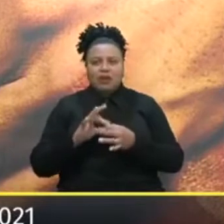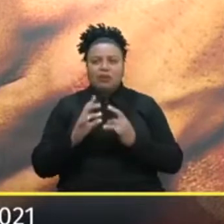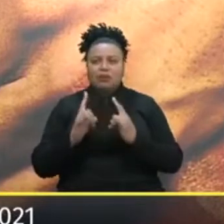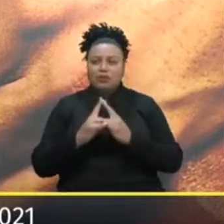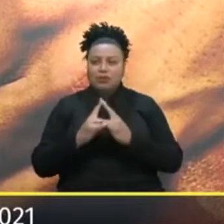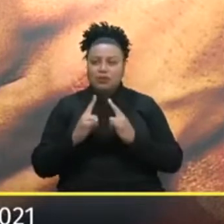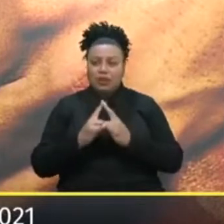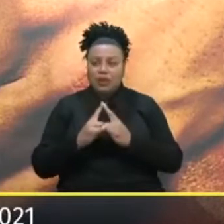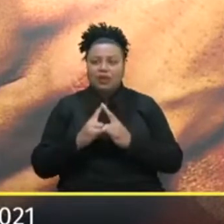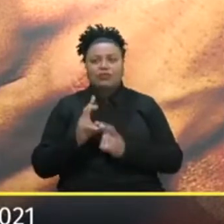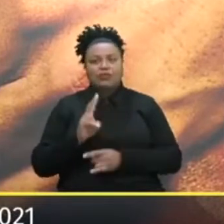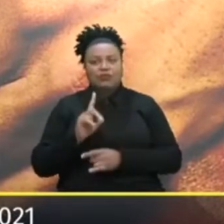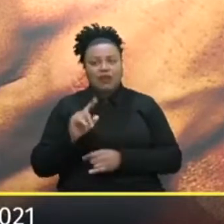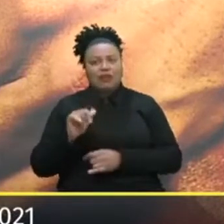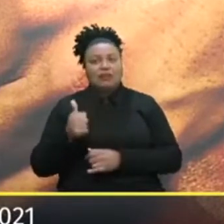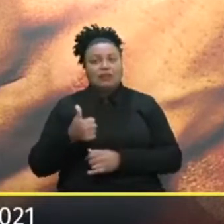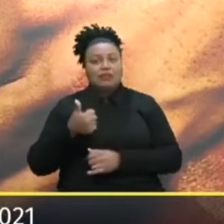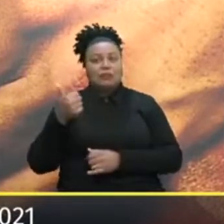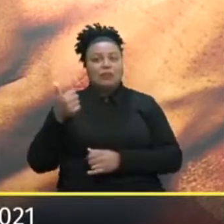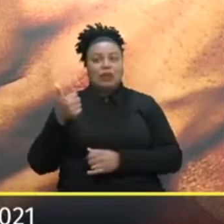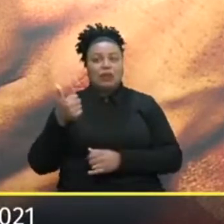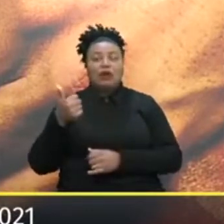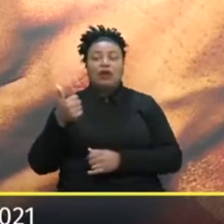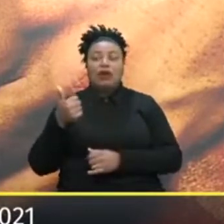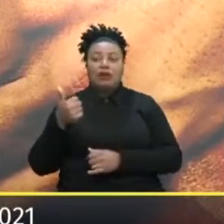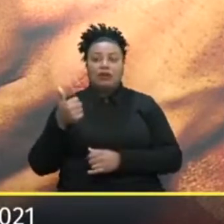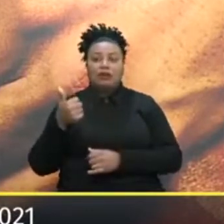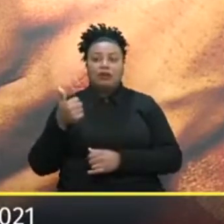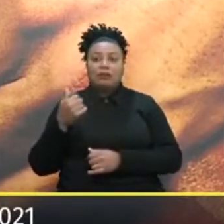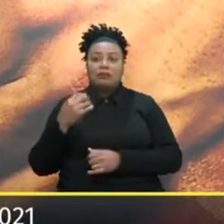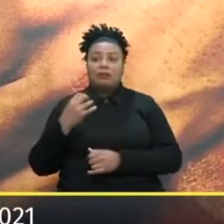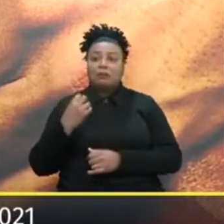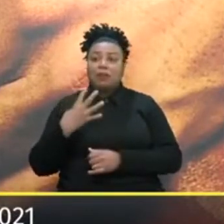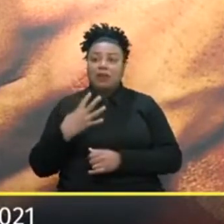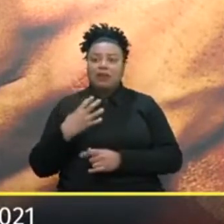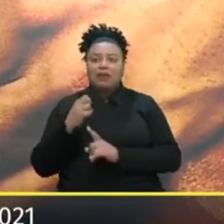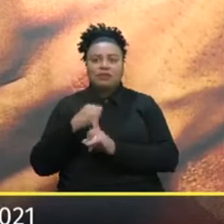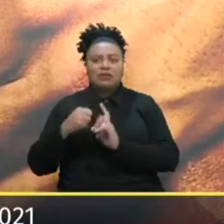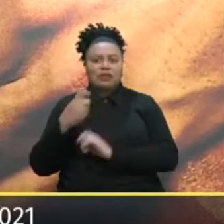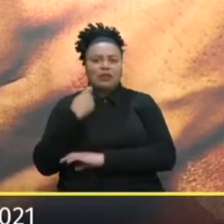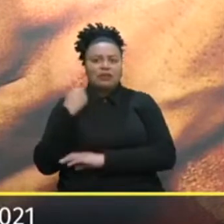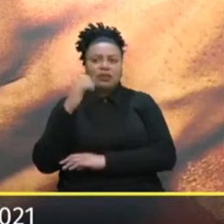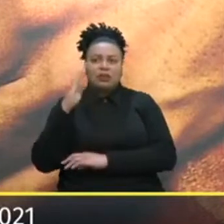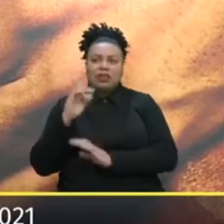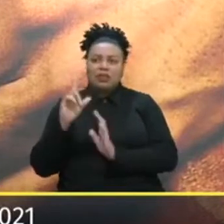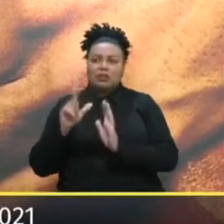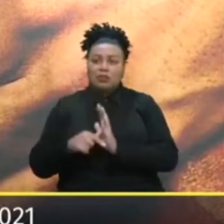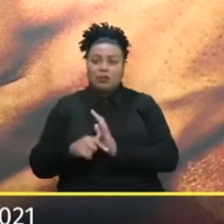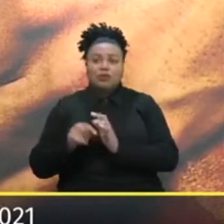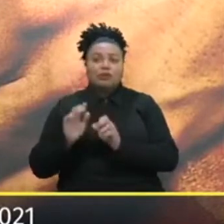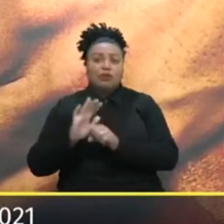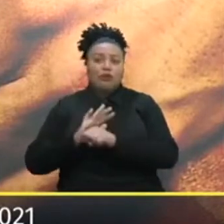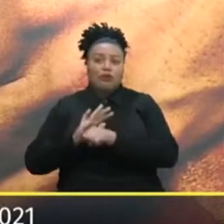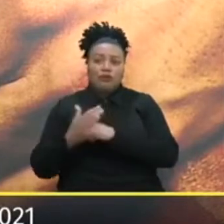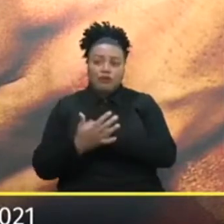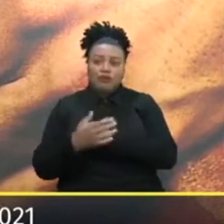entidades Vai ser o maior bem Que a sociedade gaúcha A sociedade brasileira Vai ter Pós pandemia Isso vai fortalecer Muitas